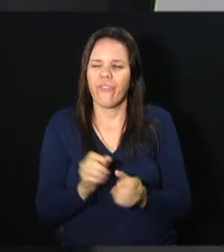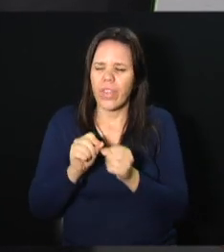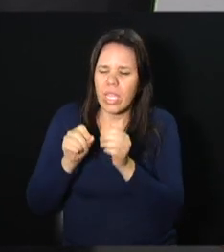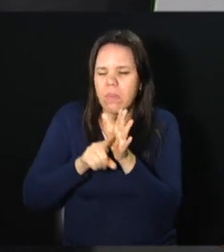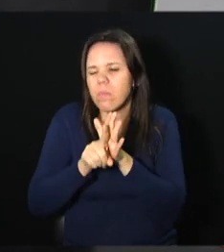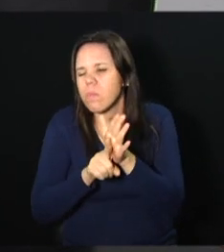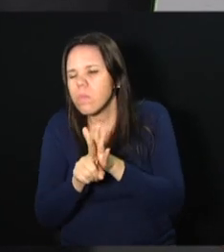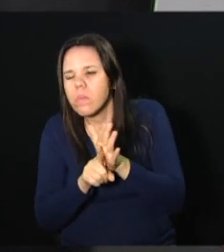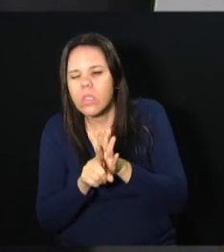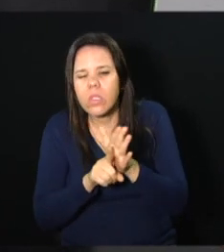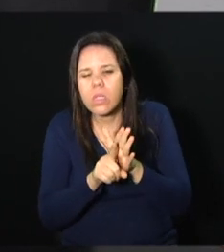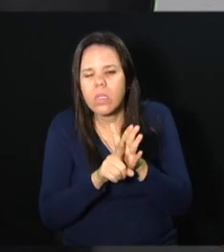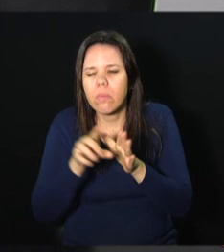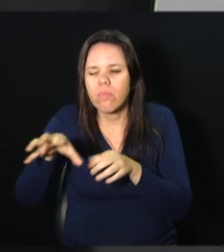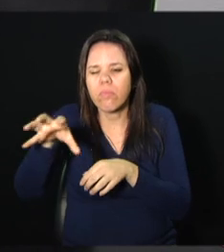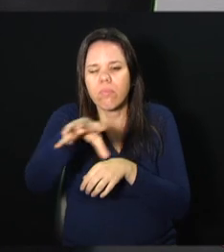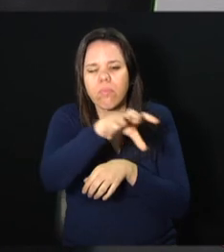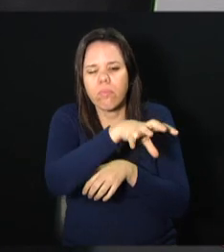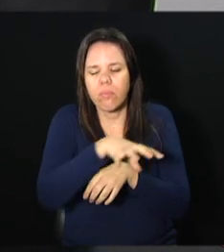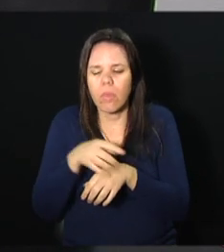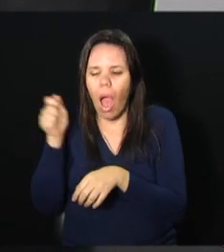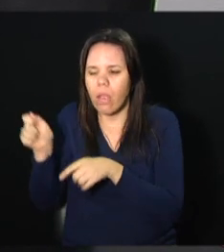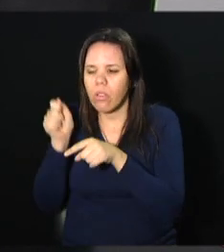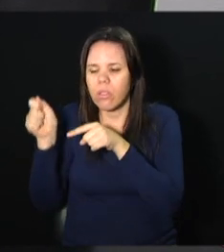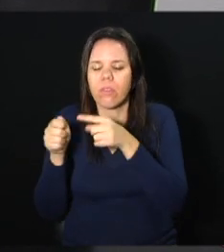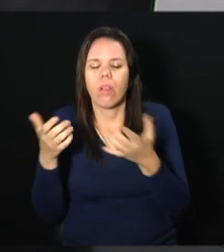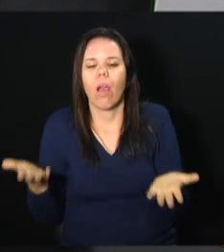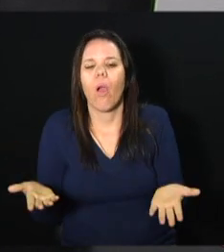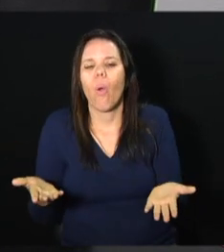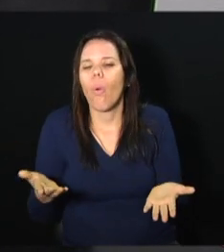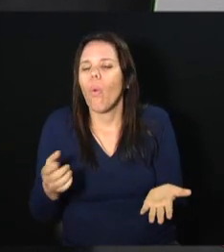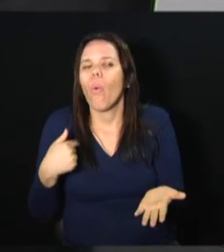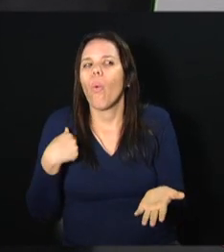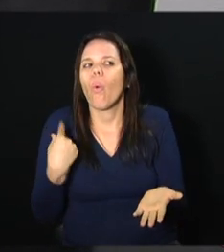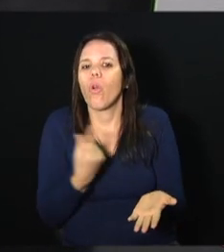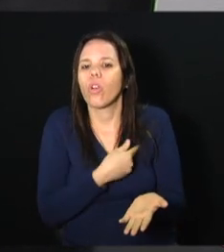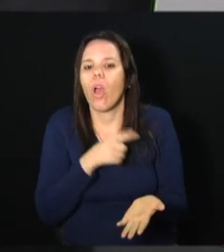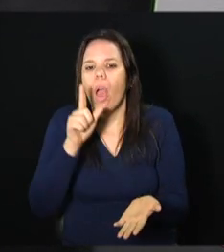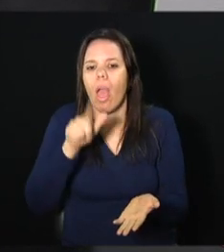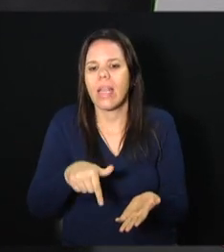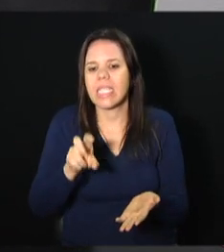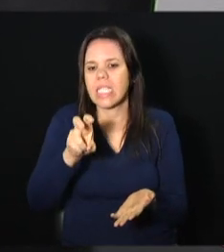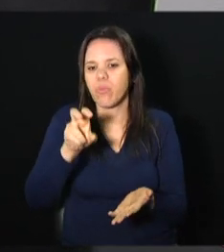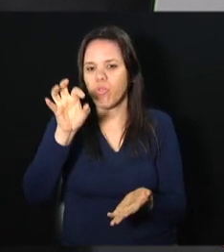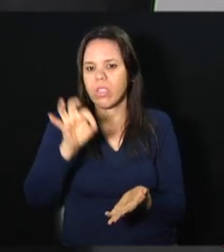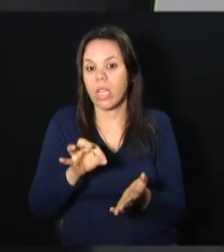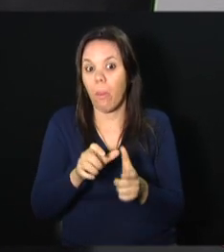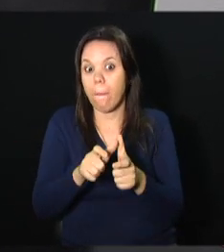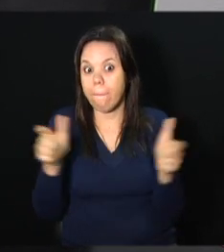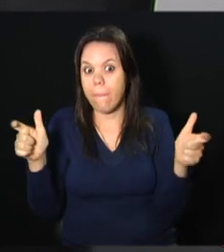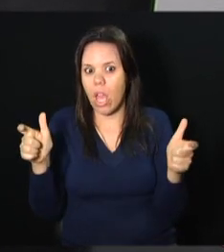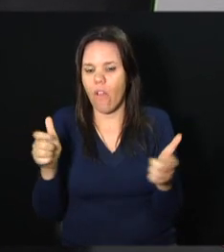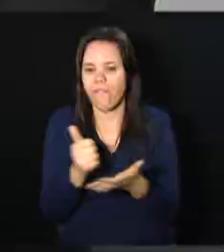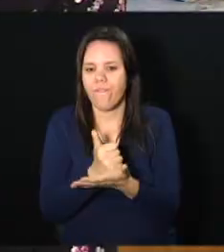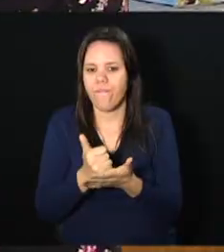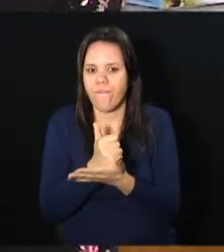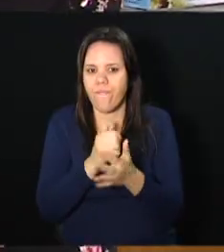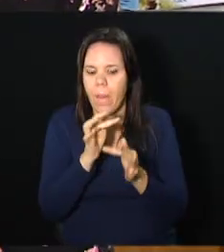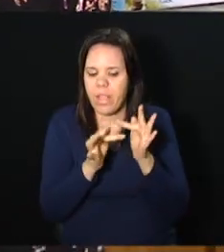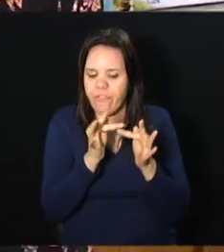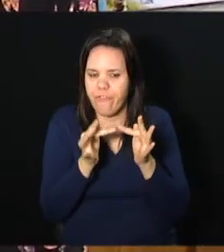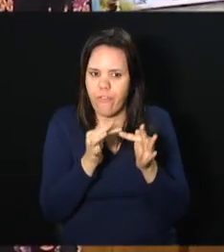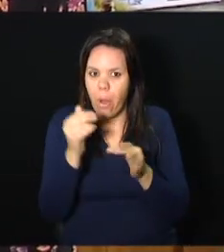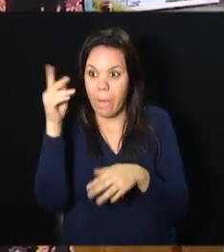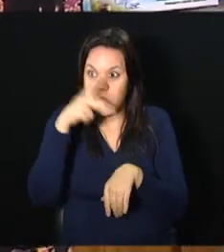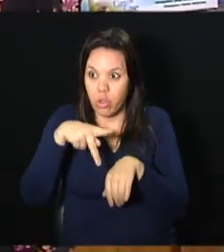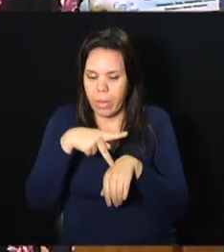pesquisa setorial pela nossa associação de classe, hoje nós estamos entre as 5% maiores farmácias do país. Com